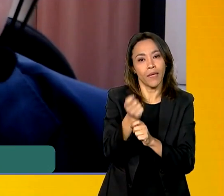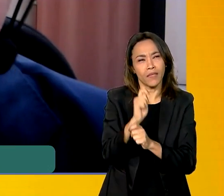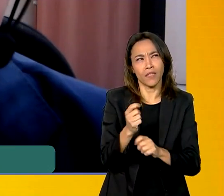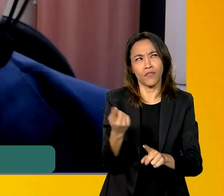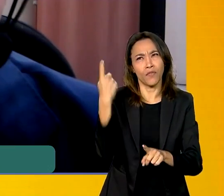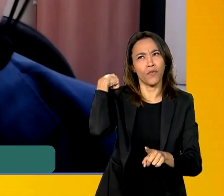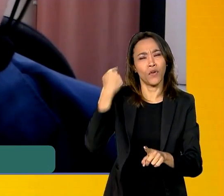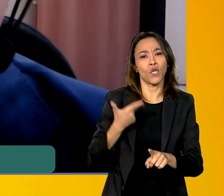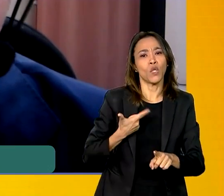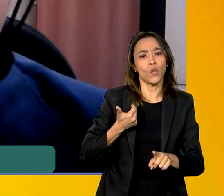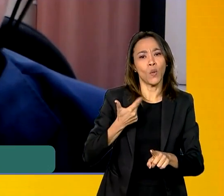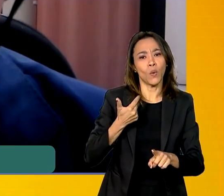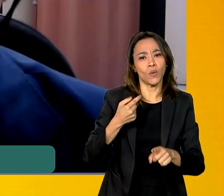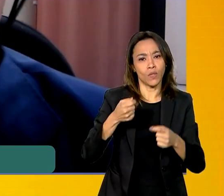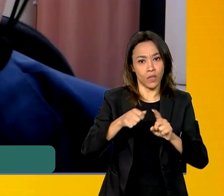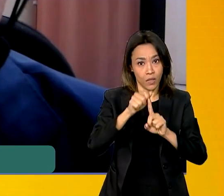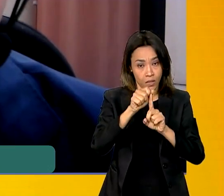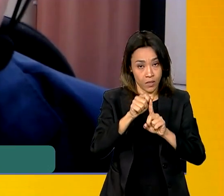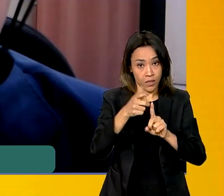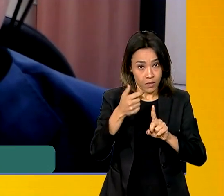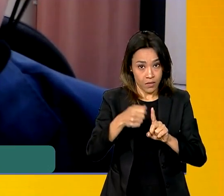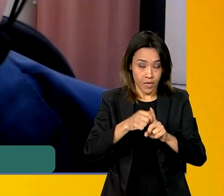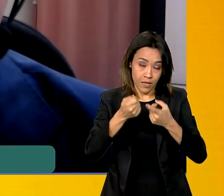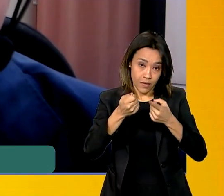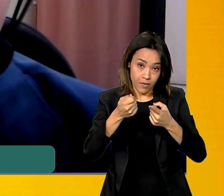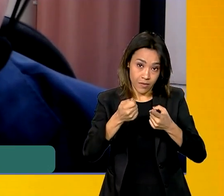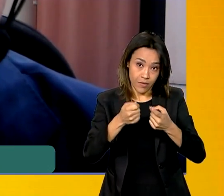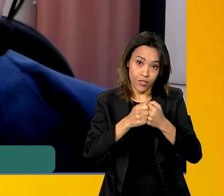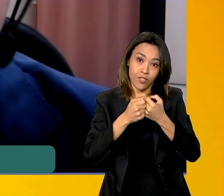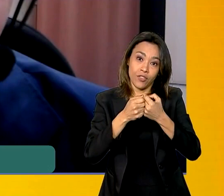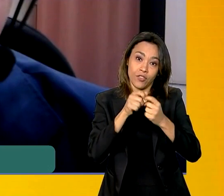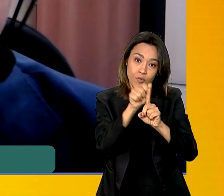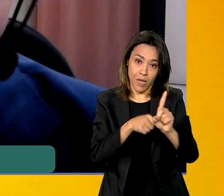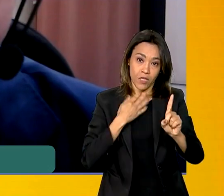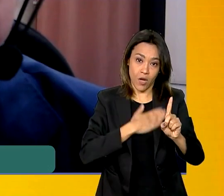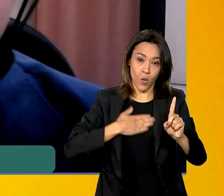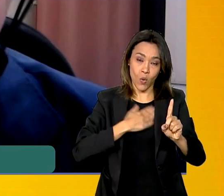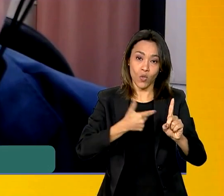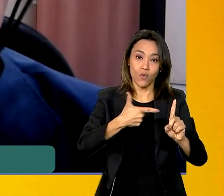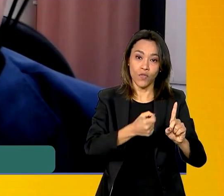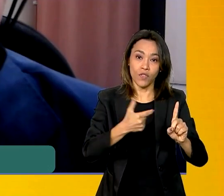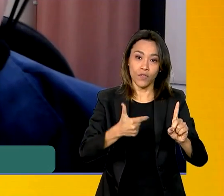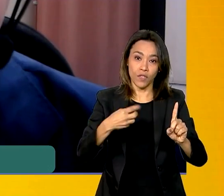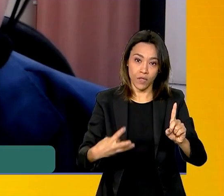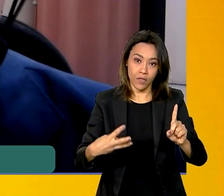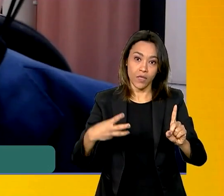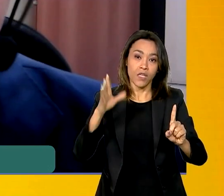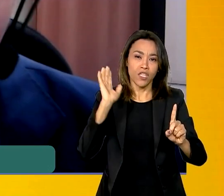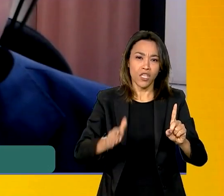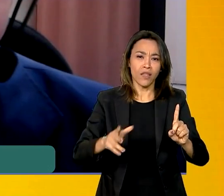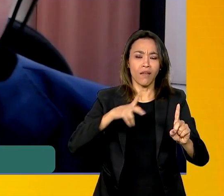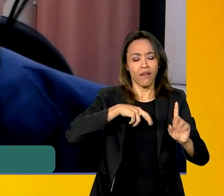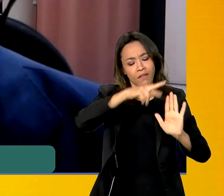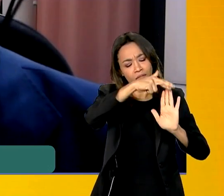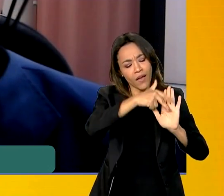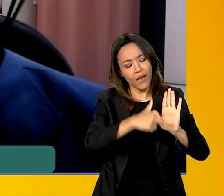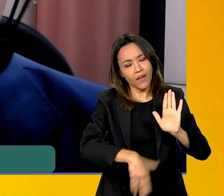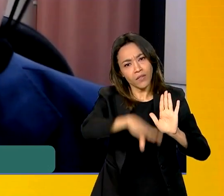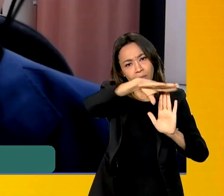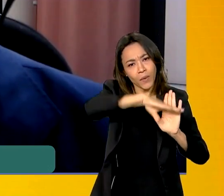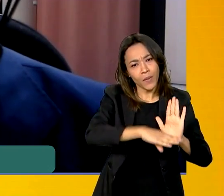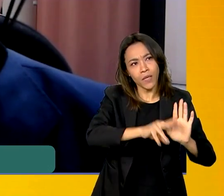de agosto e 2023, que é um programa que agrega ações diversas da pesca,